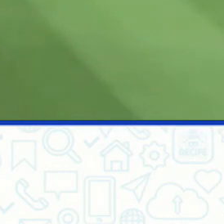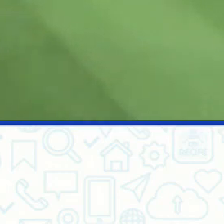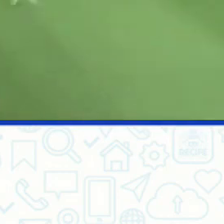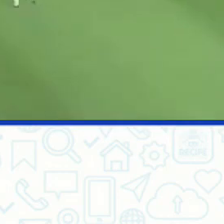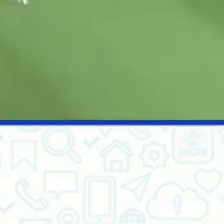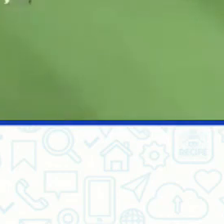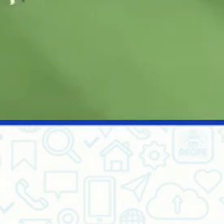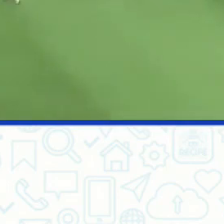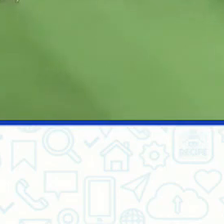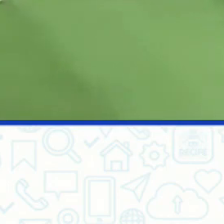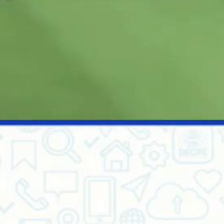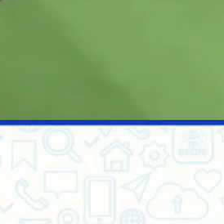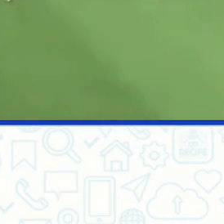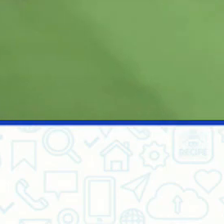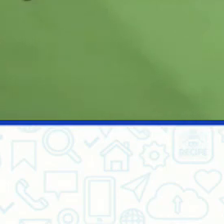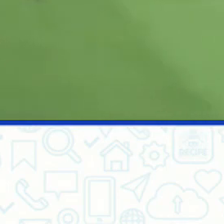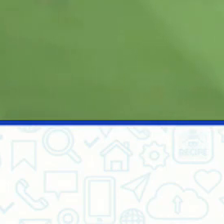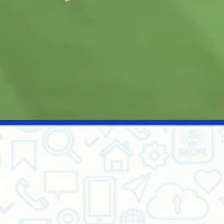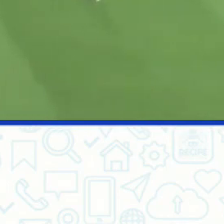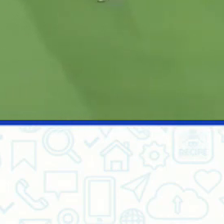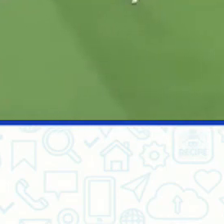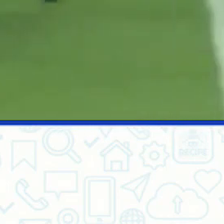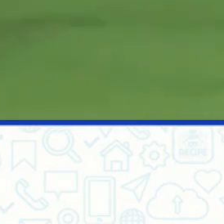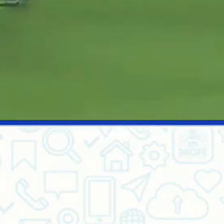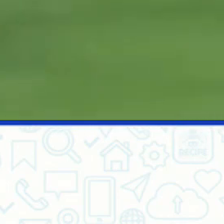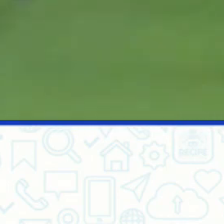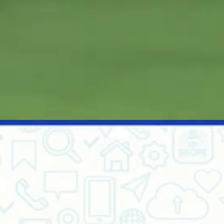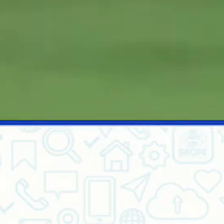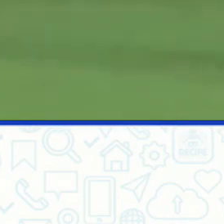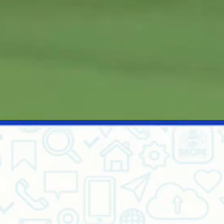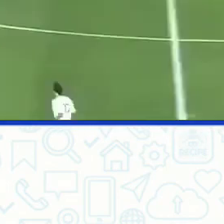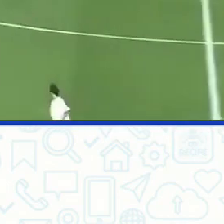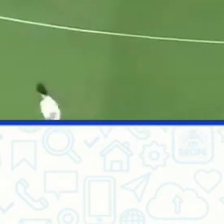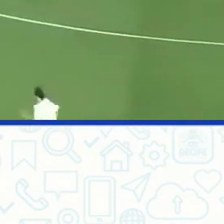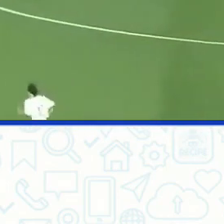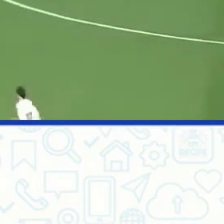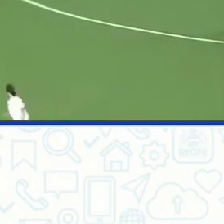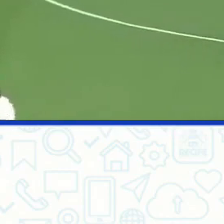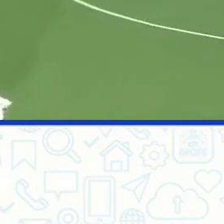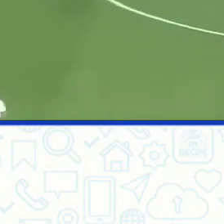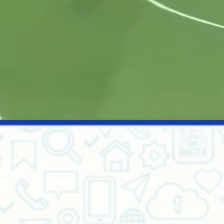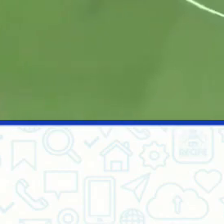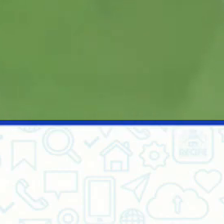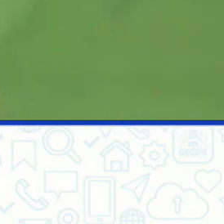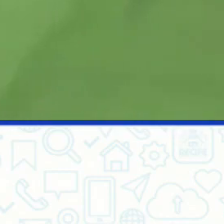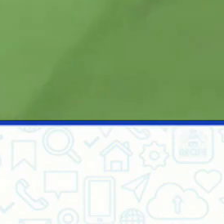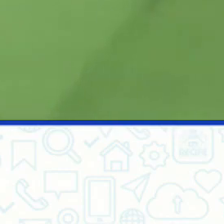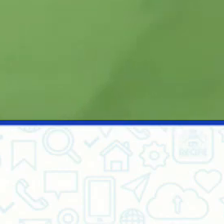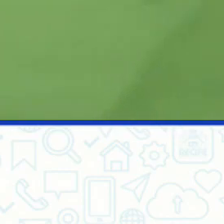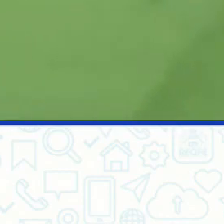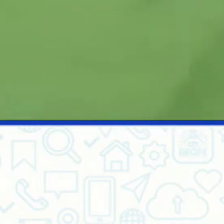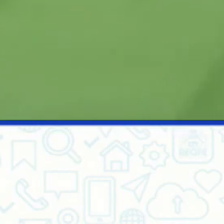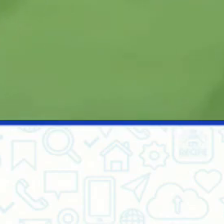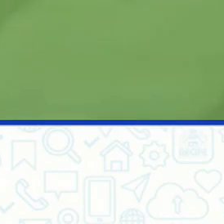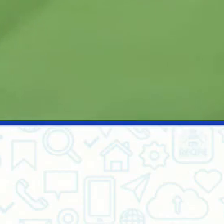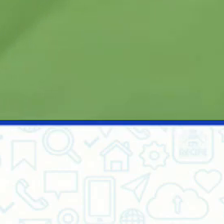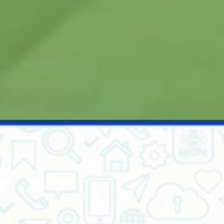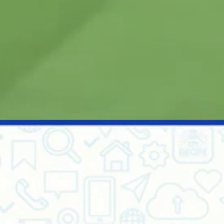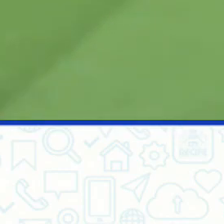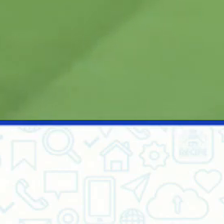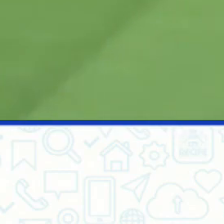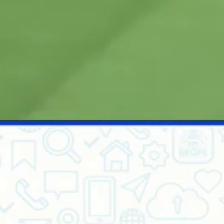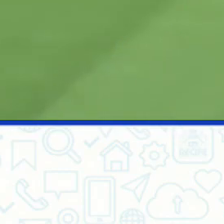aparece por ali. Não é fácil não de saber quem é um, quem é outro. Coisas do futebol. Aí vem a Alemanha, time perigoso.